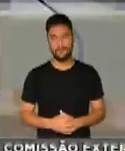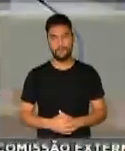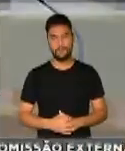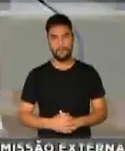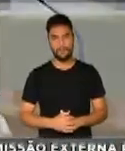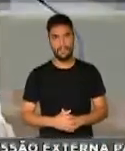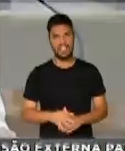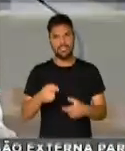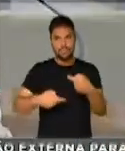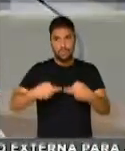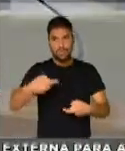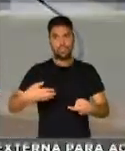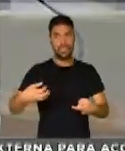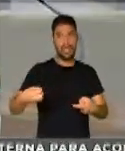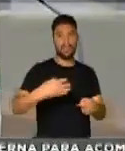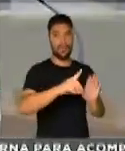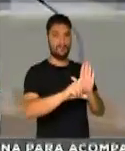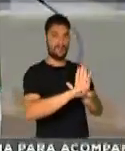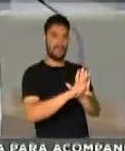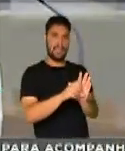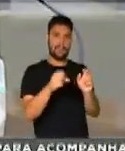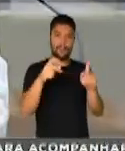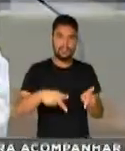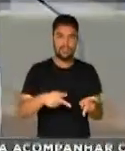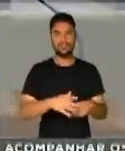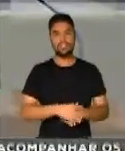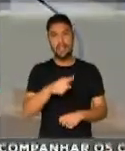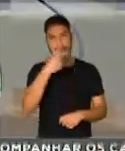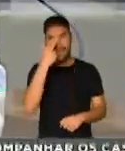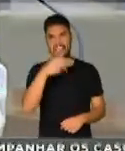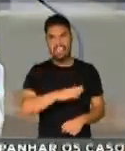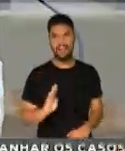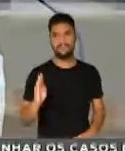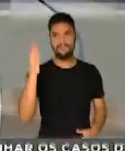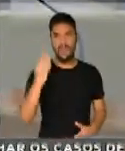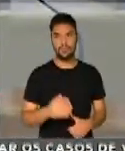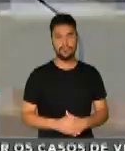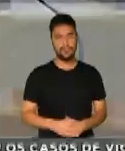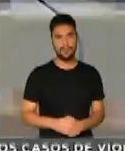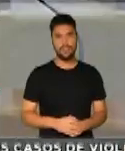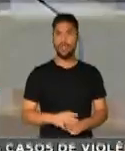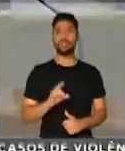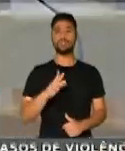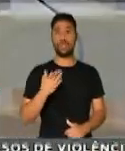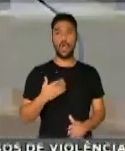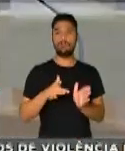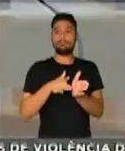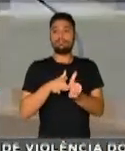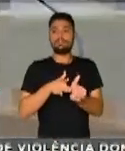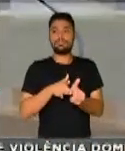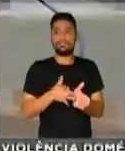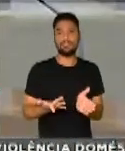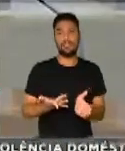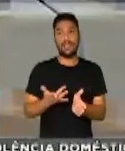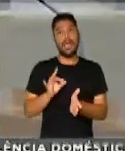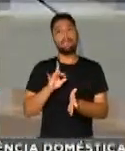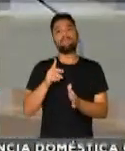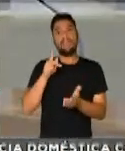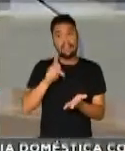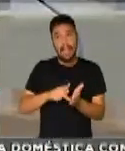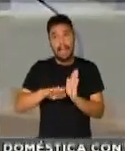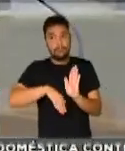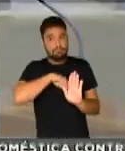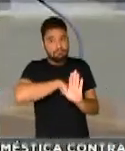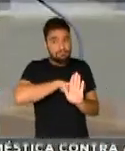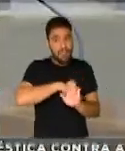discussão da reforma da Previdência que seja falsa, que seja apenas para representar os interesses do